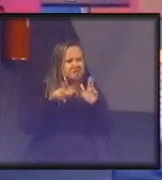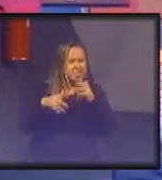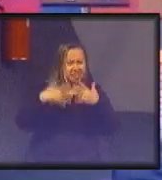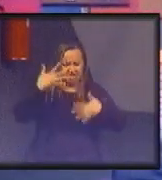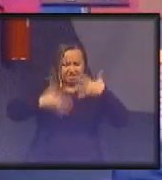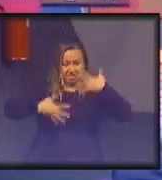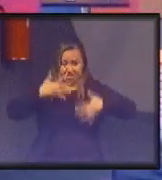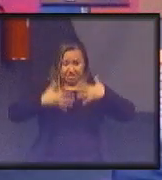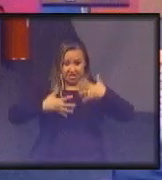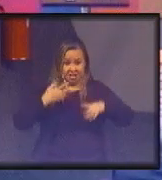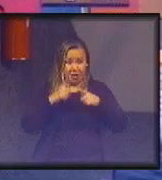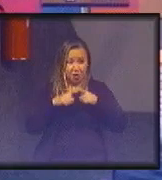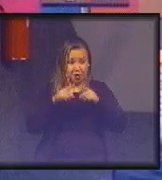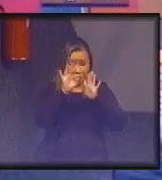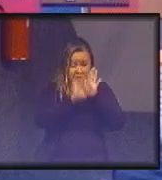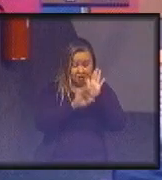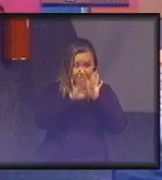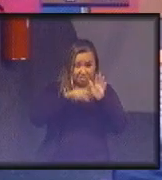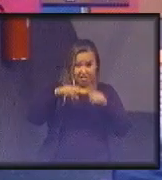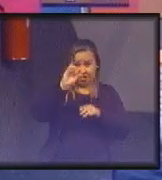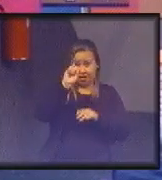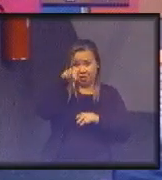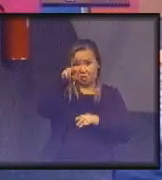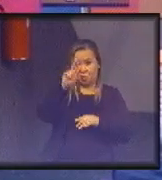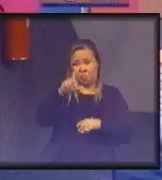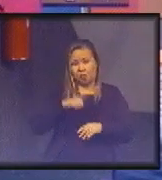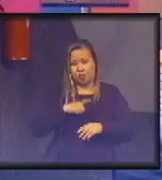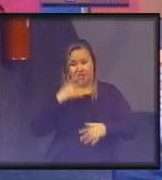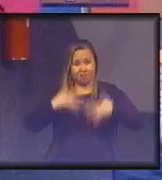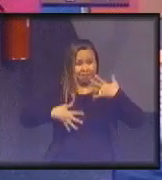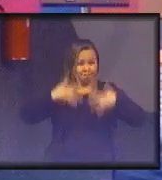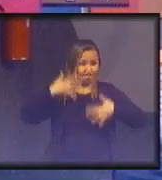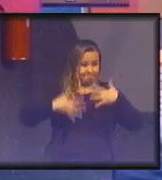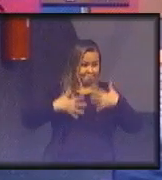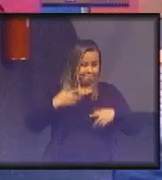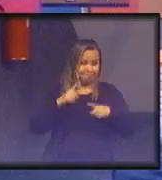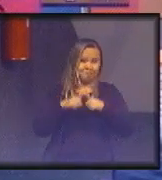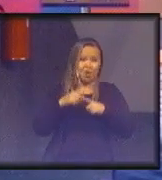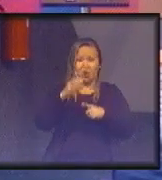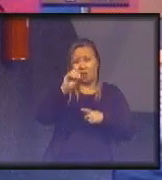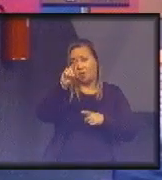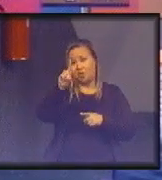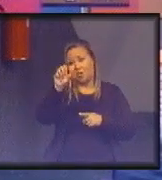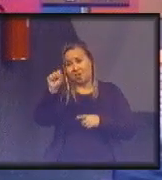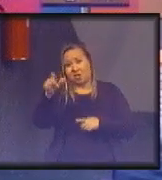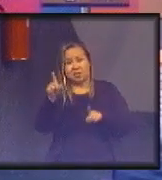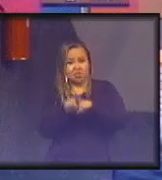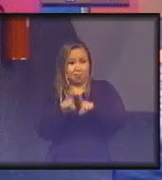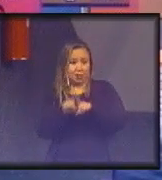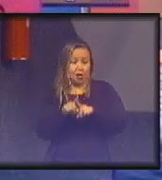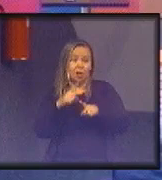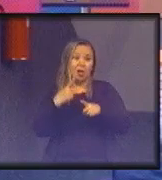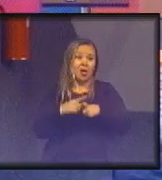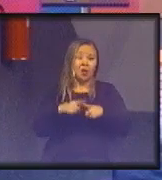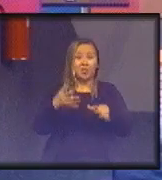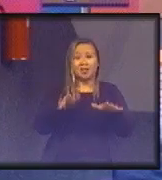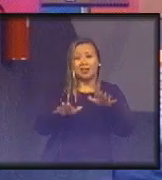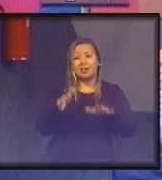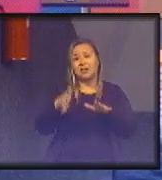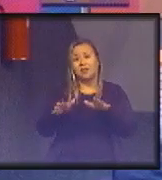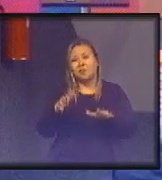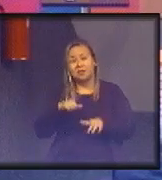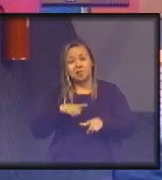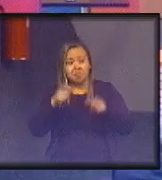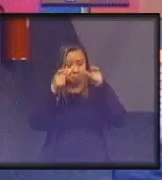os textos das Nações Unidas têm ambiguidade e os ODS em algum momento os têm? Porque talvez ninguém tenha